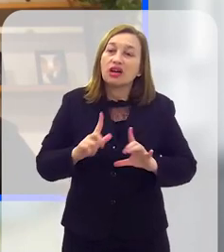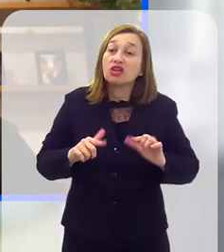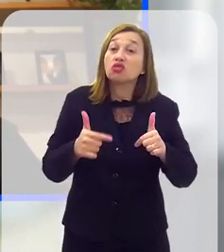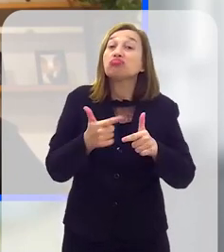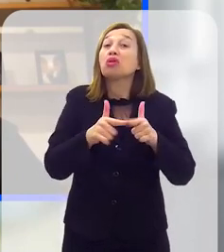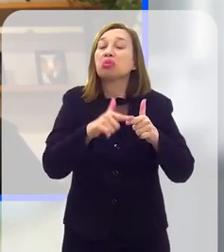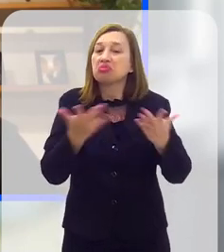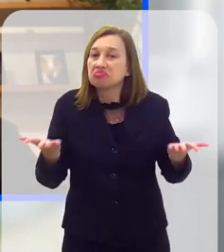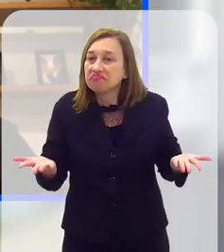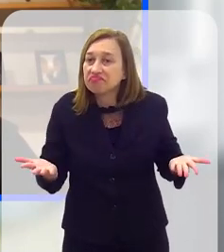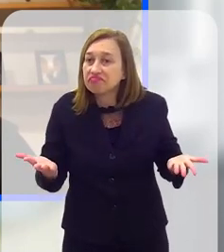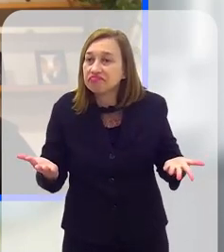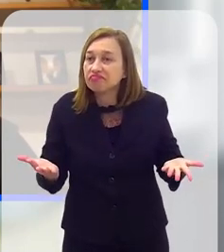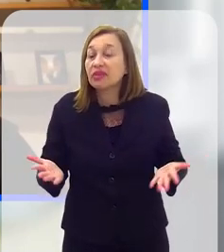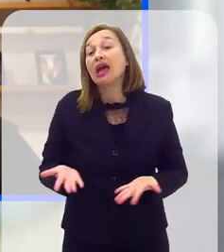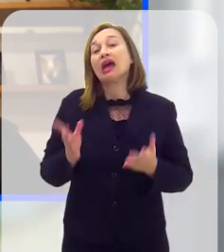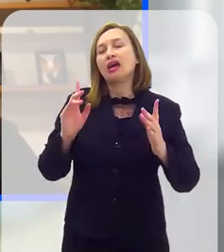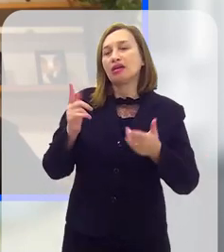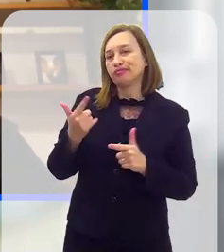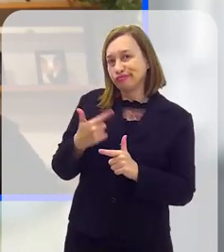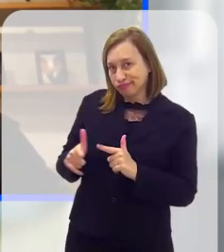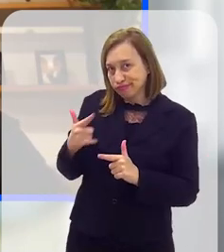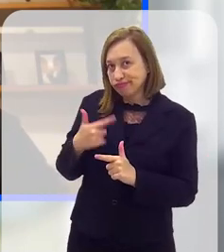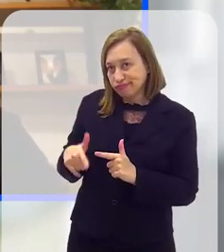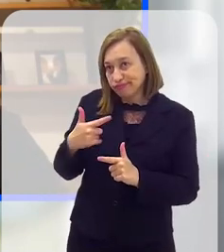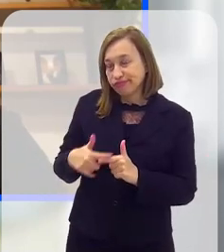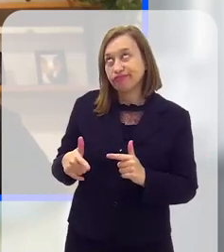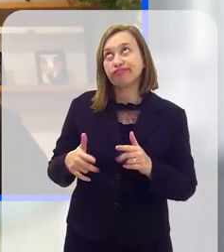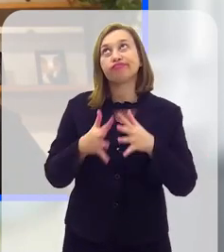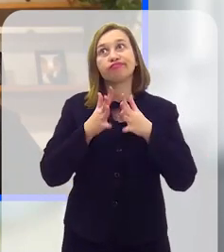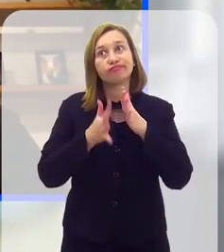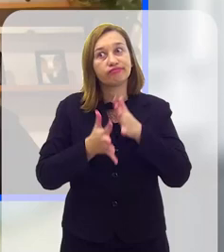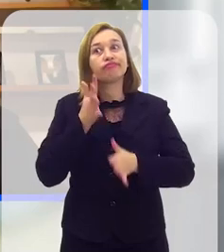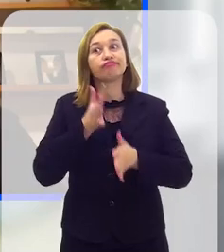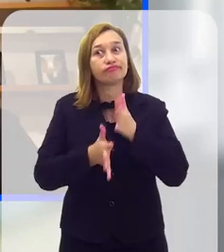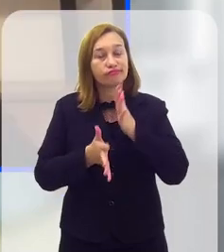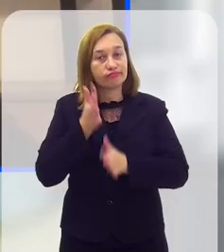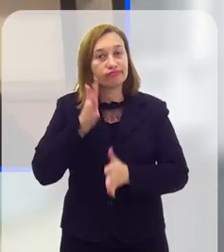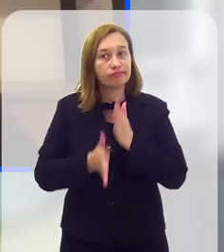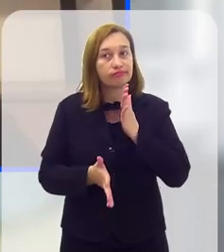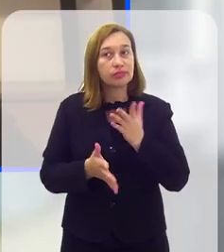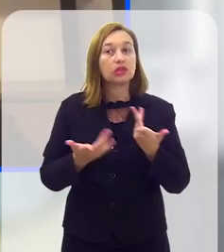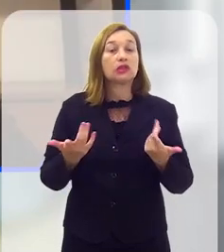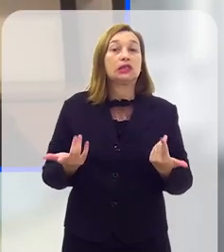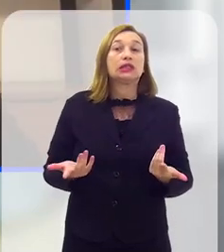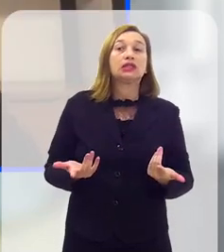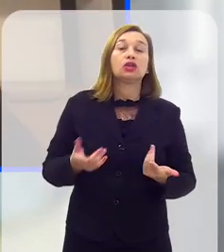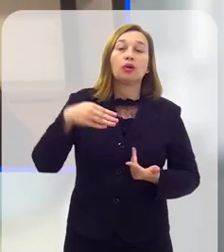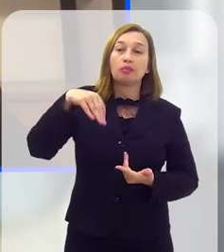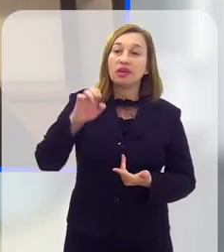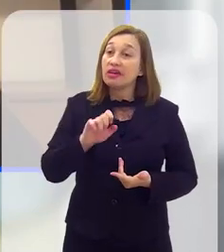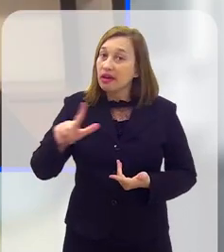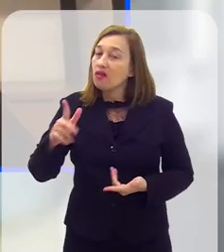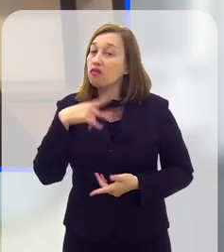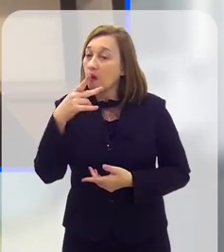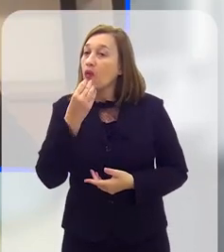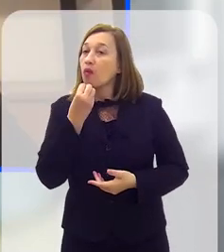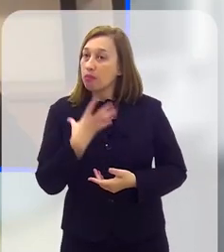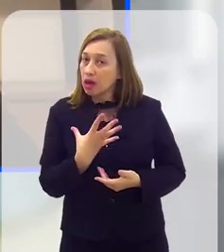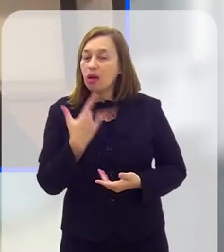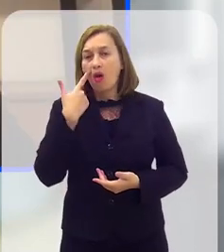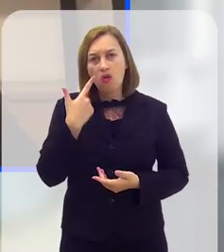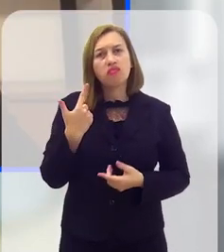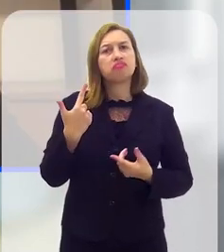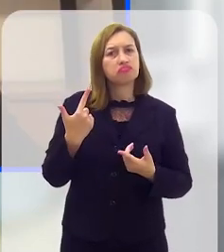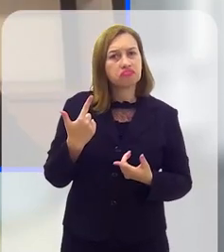Como é que essas cidades podem lidar com esse problema? É um problema complicado e complexo. O Miguel